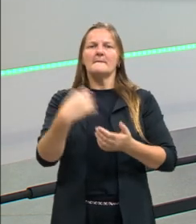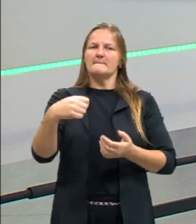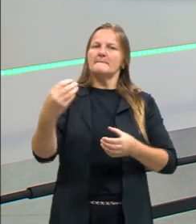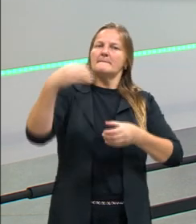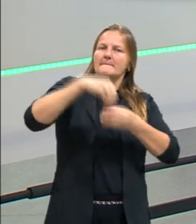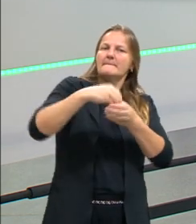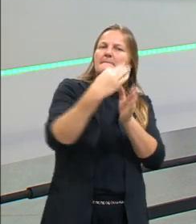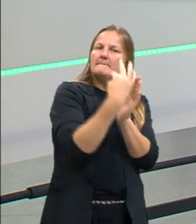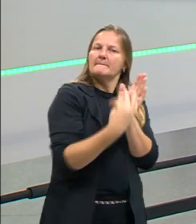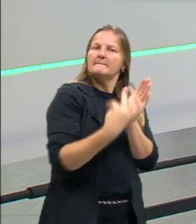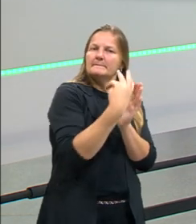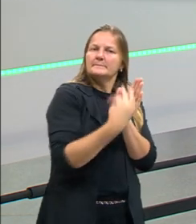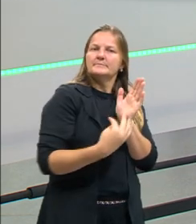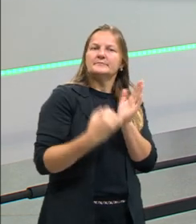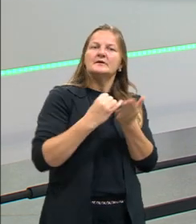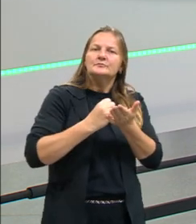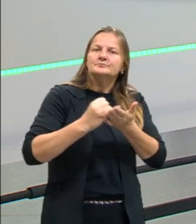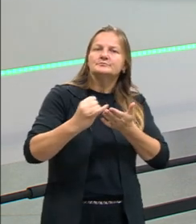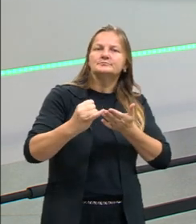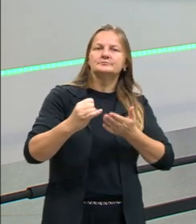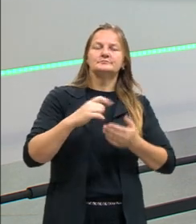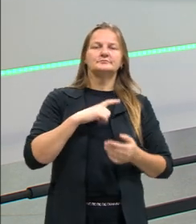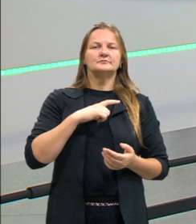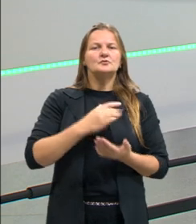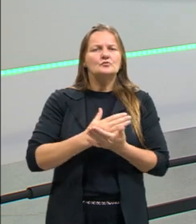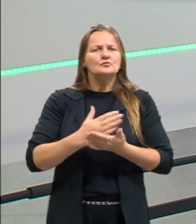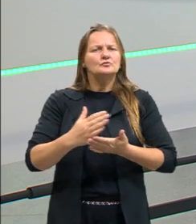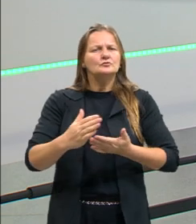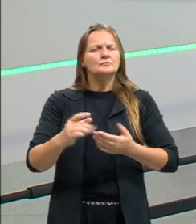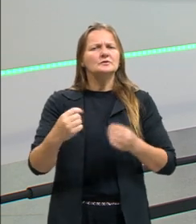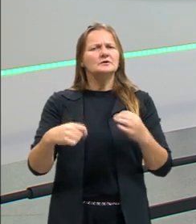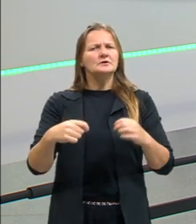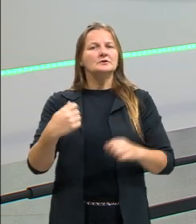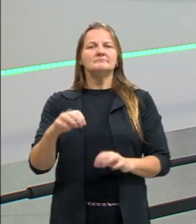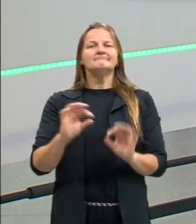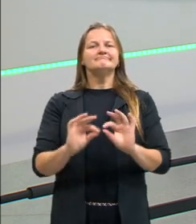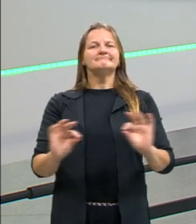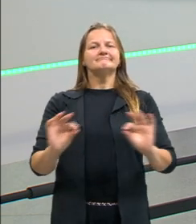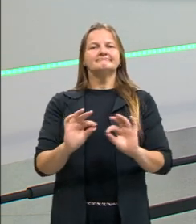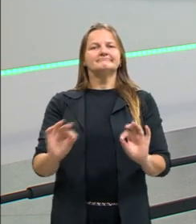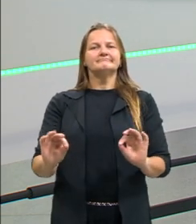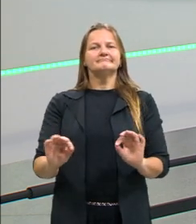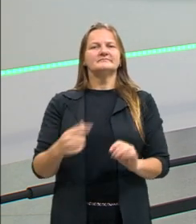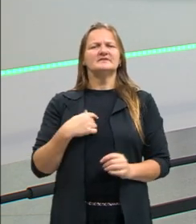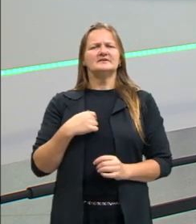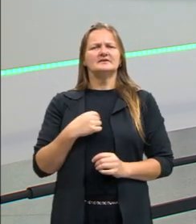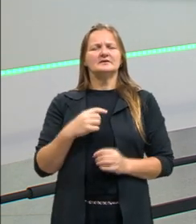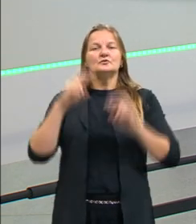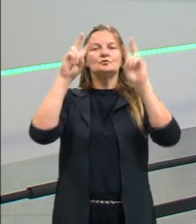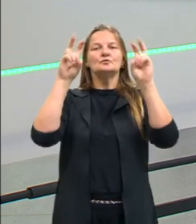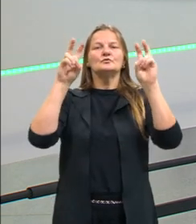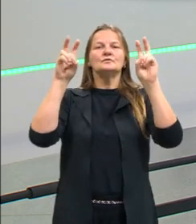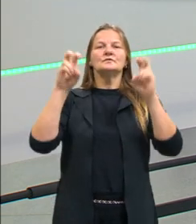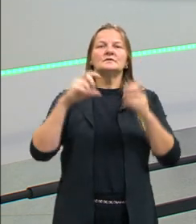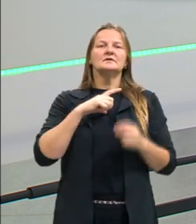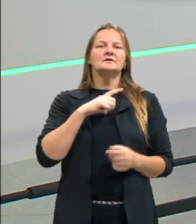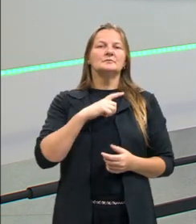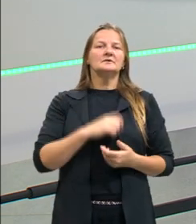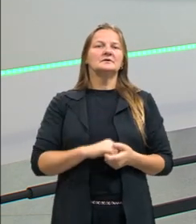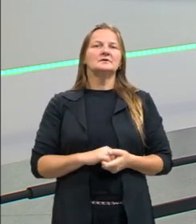A introdução, esse princípio do texto, não é simplesmente, ah, o meu tema é